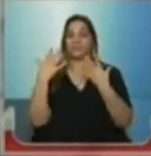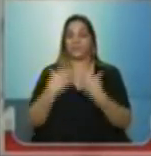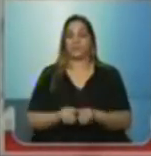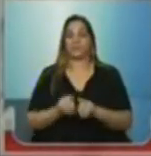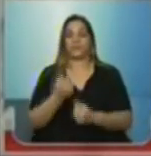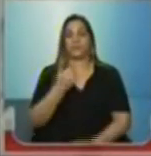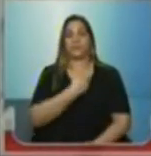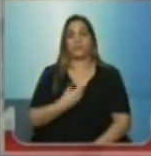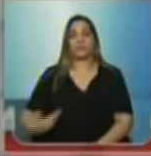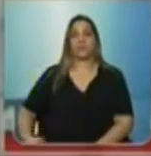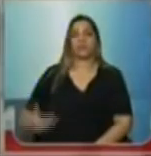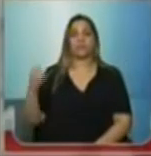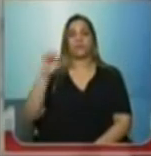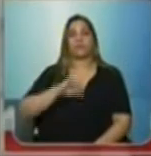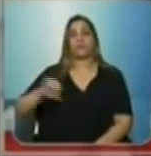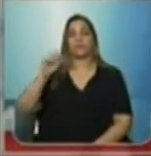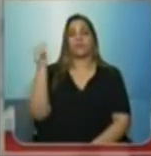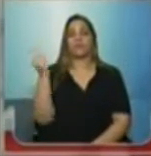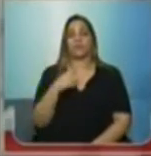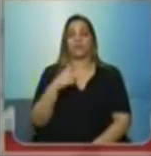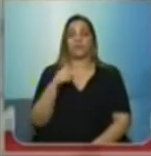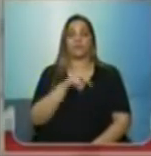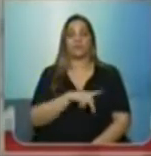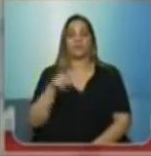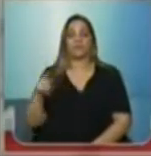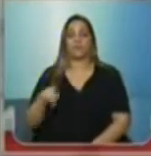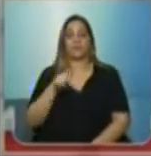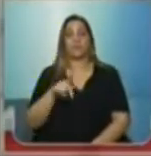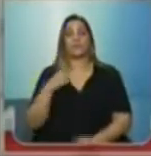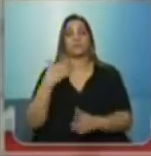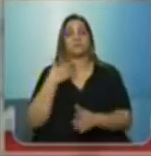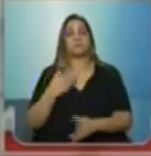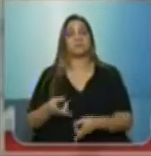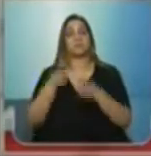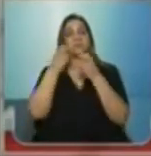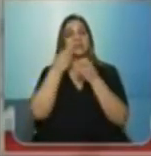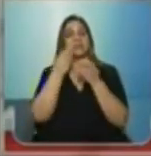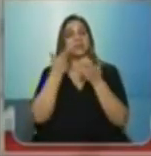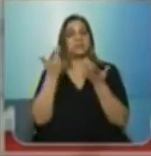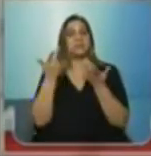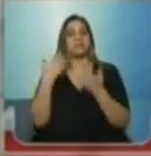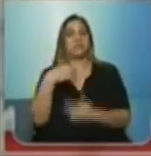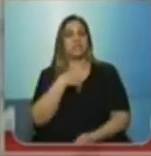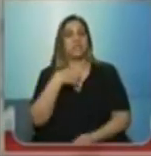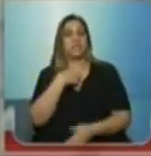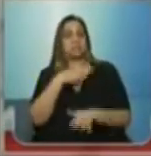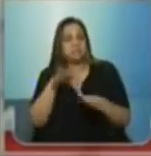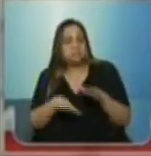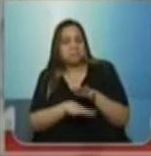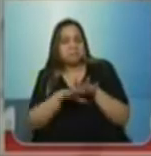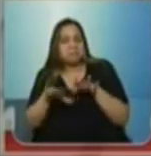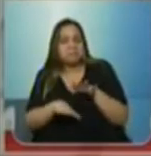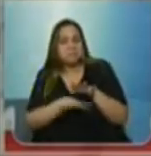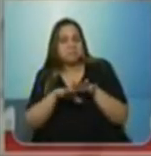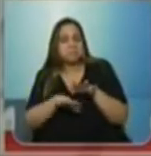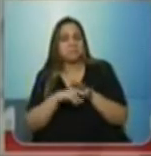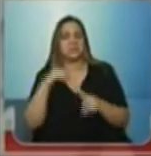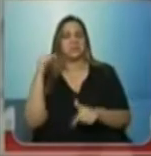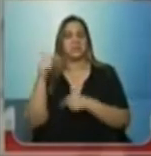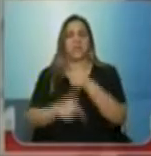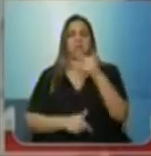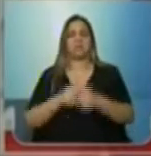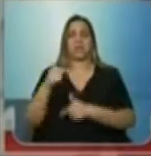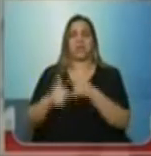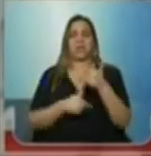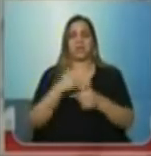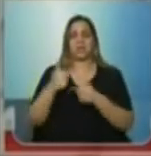governo estadual paga aos professores, percebendo as precárias condições de trabalho da rede estadual e